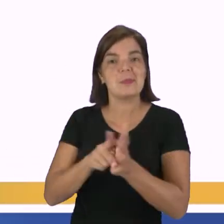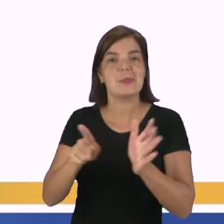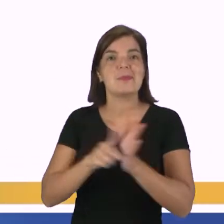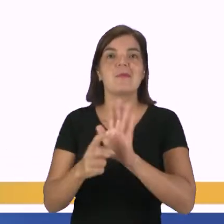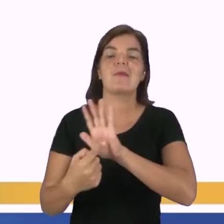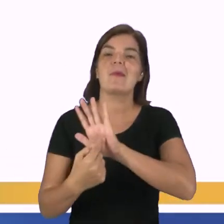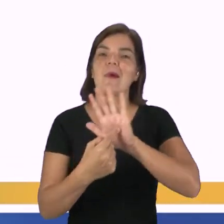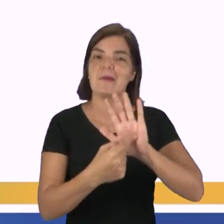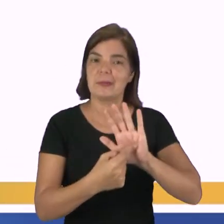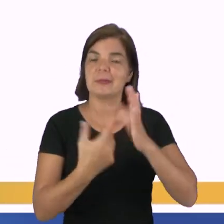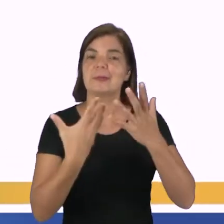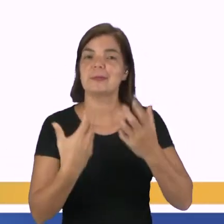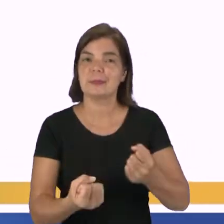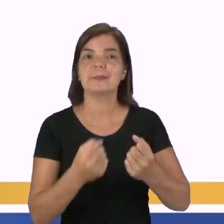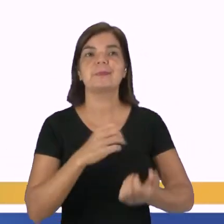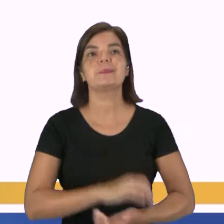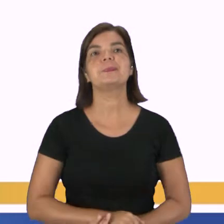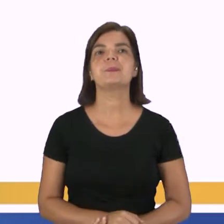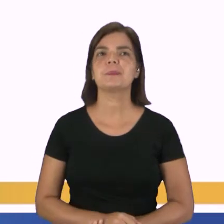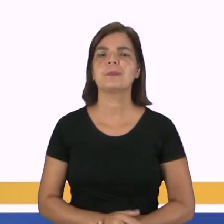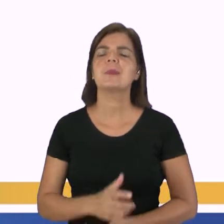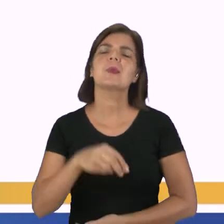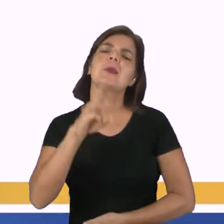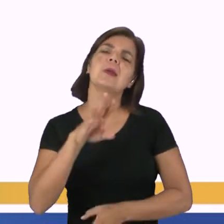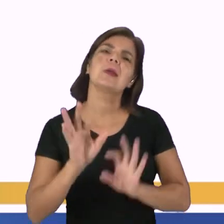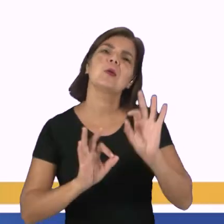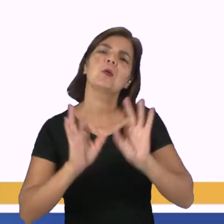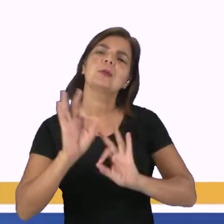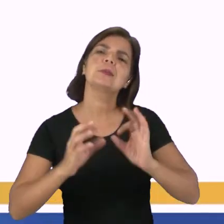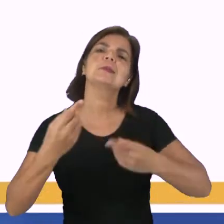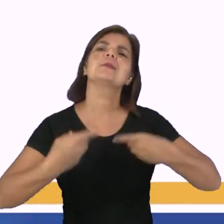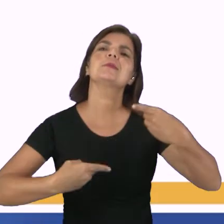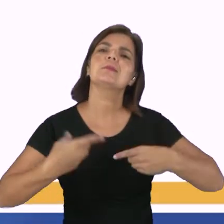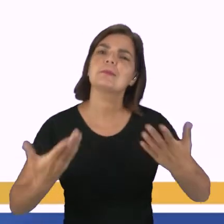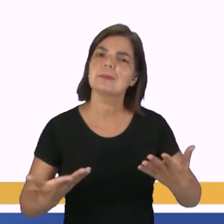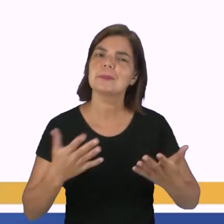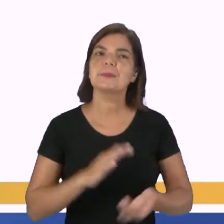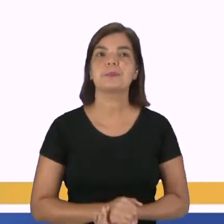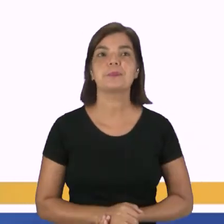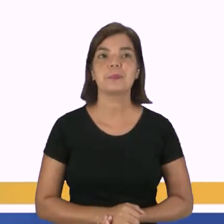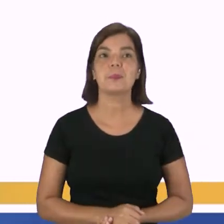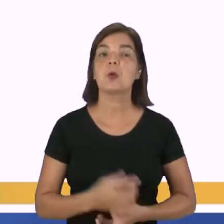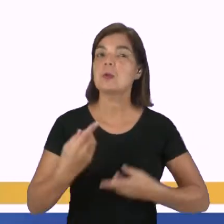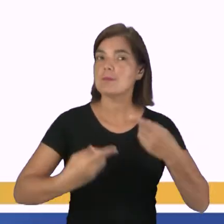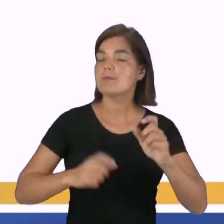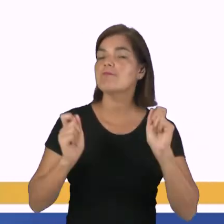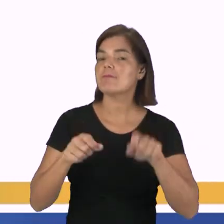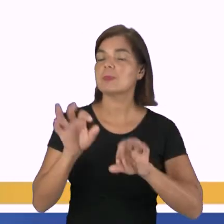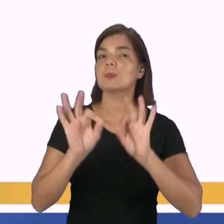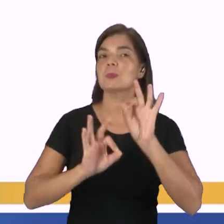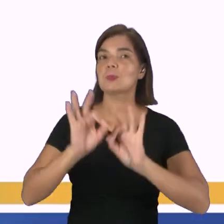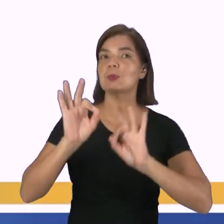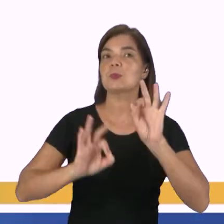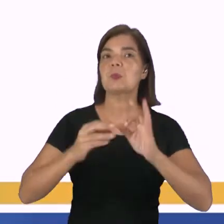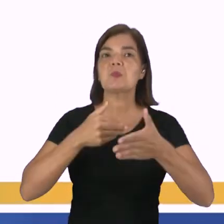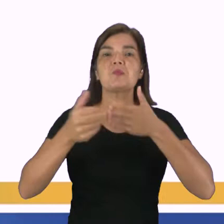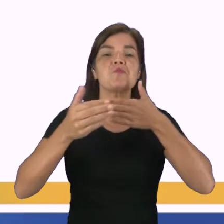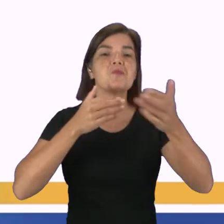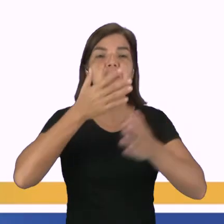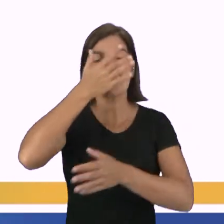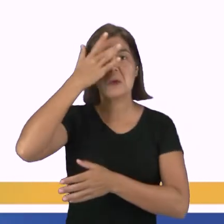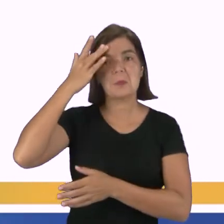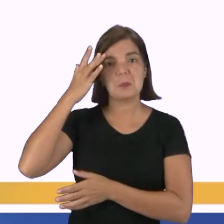pertencedor à causa que defende. E quem organiza os debates? Os debates podem ser